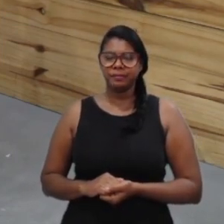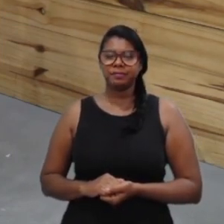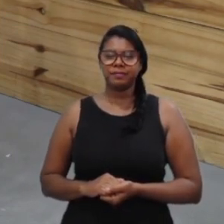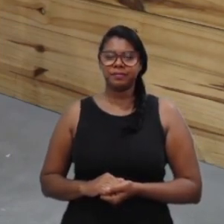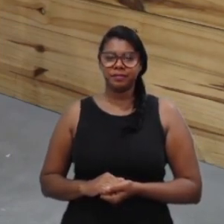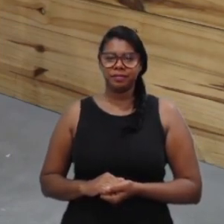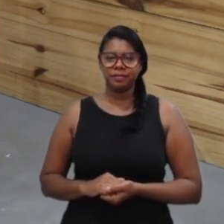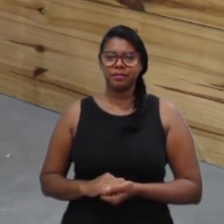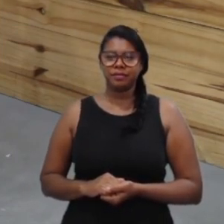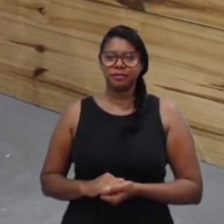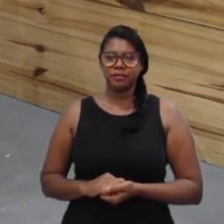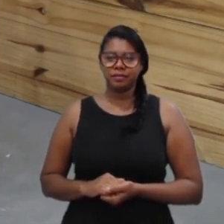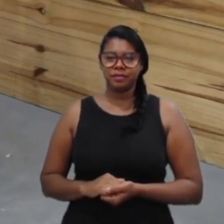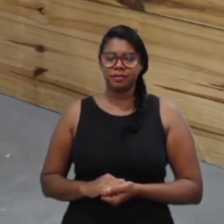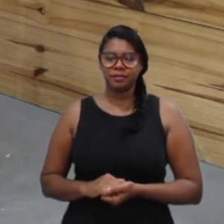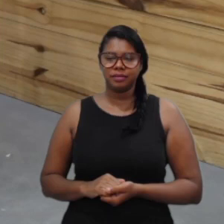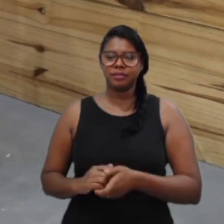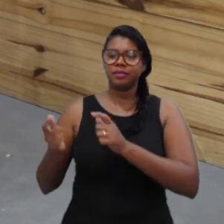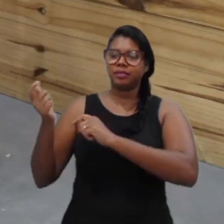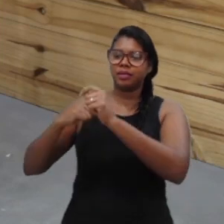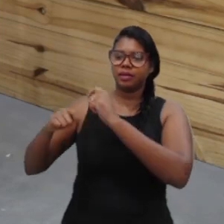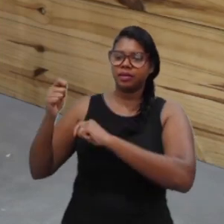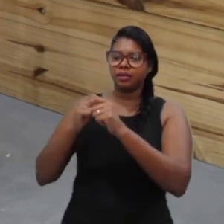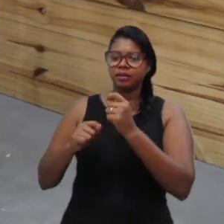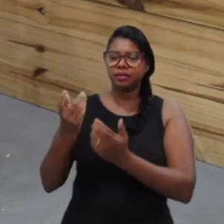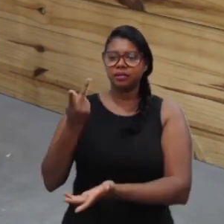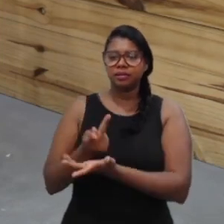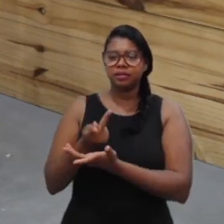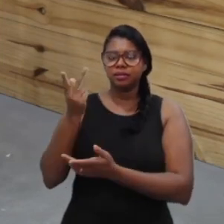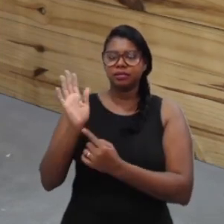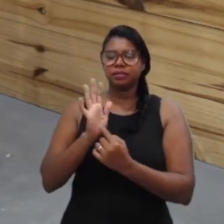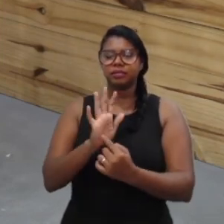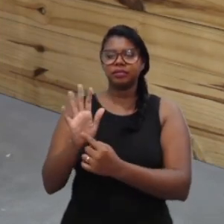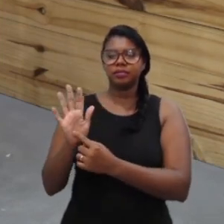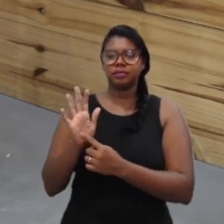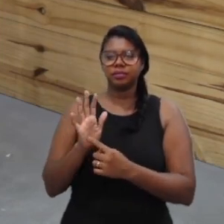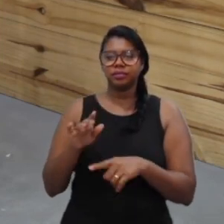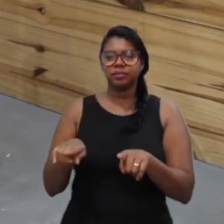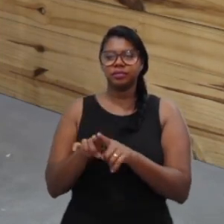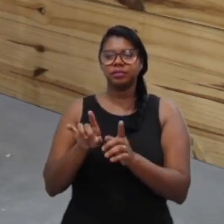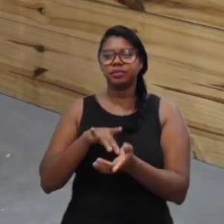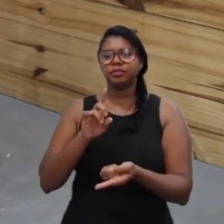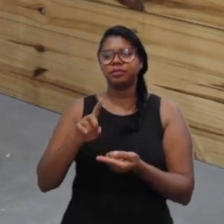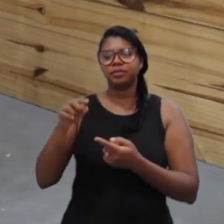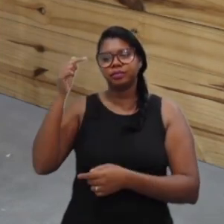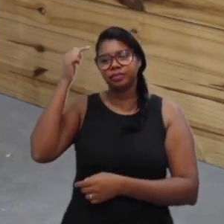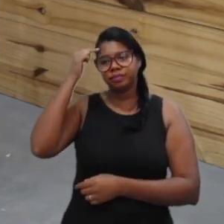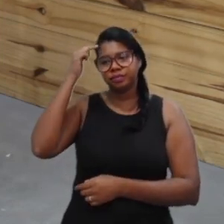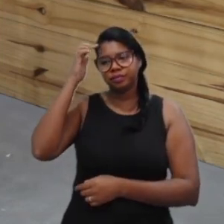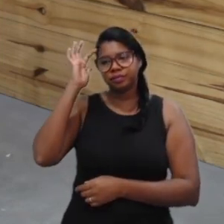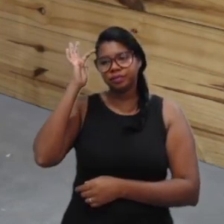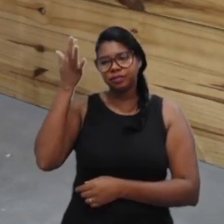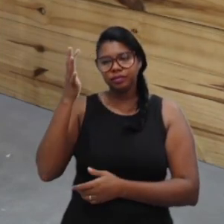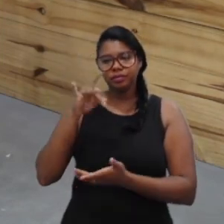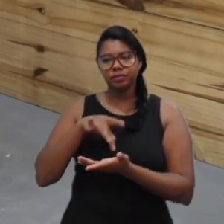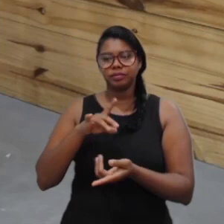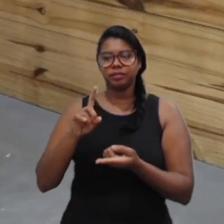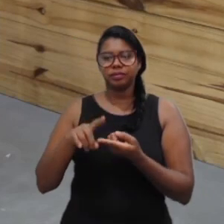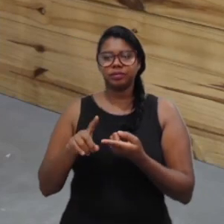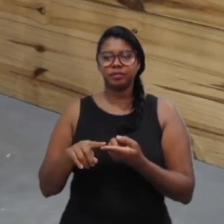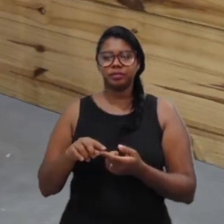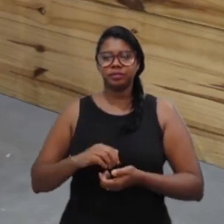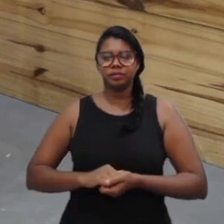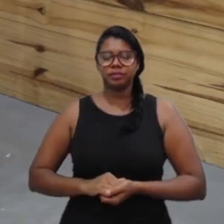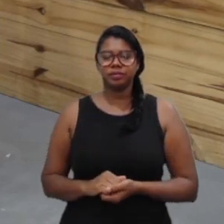Planejar, organizar, controlar e avaliar. E, quando a gente pensa em tomada de decisão, veja como isso faz todo